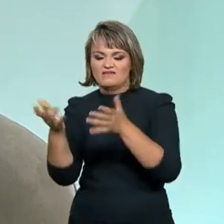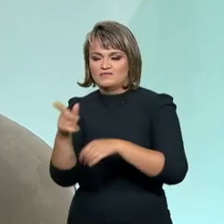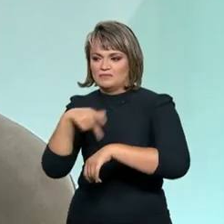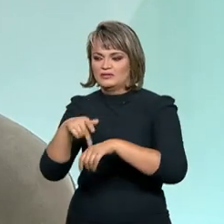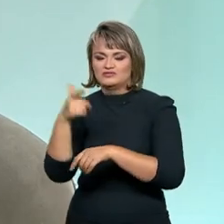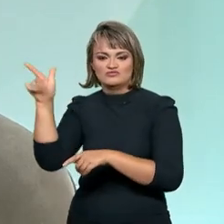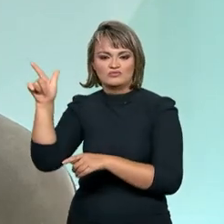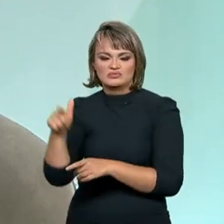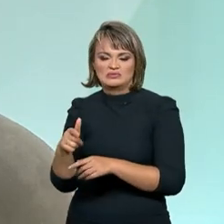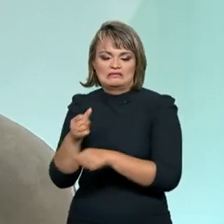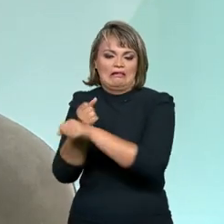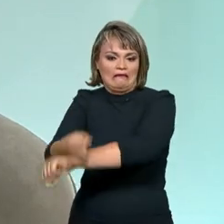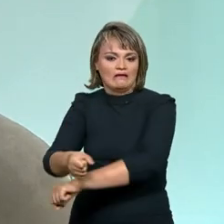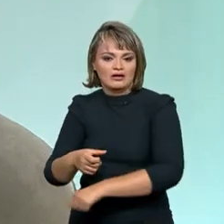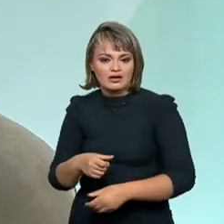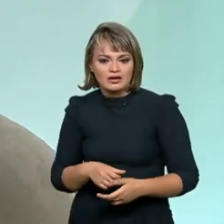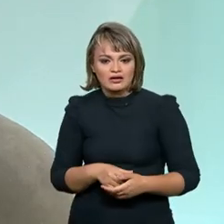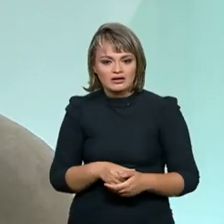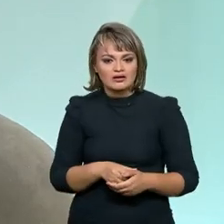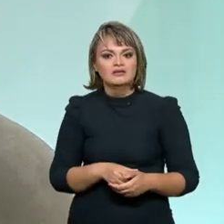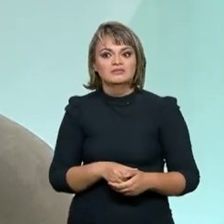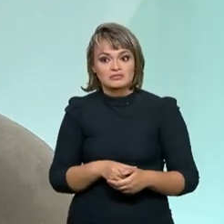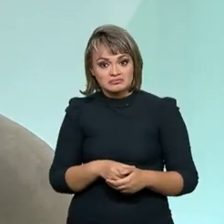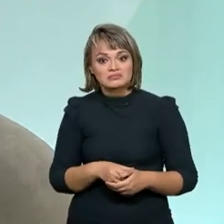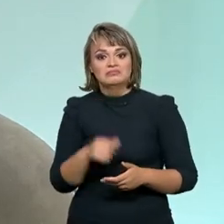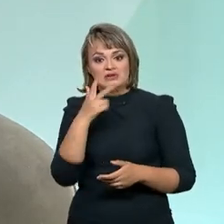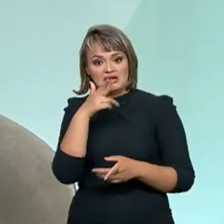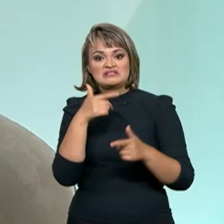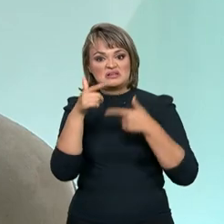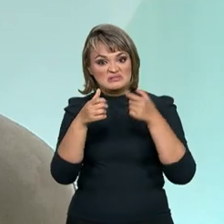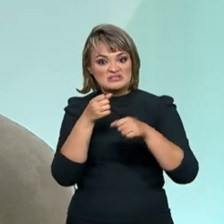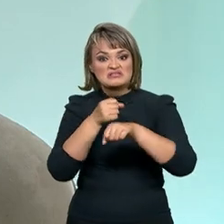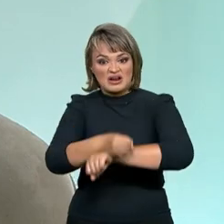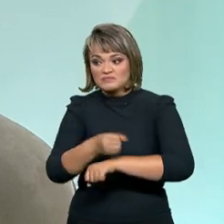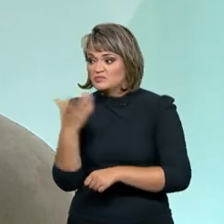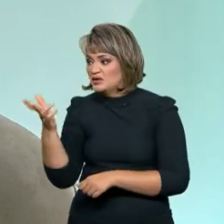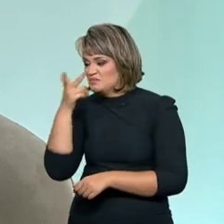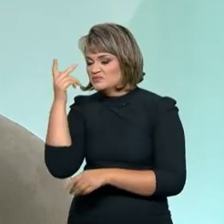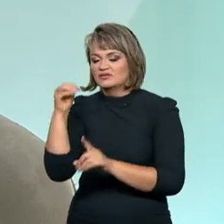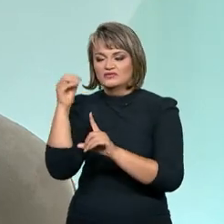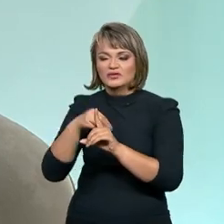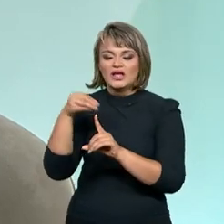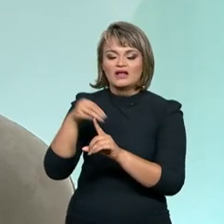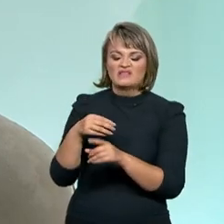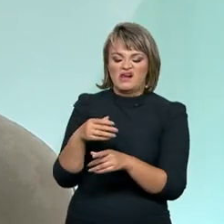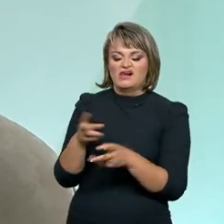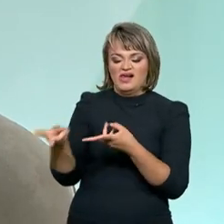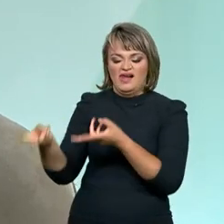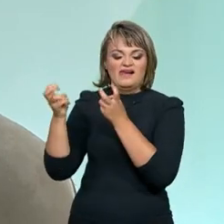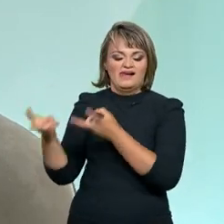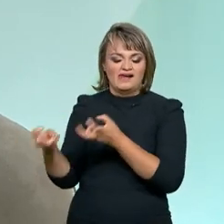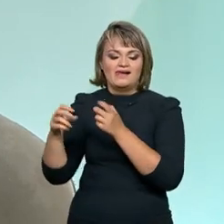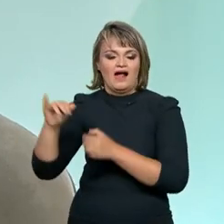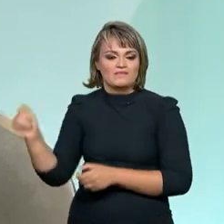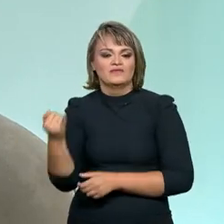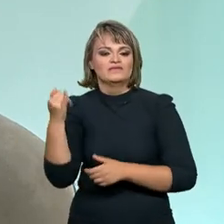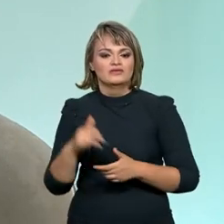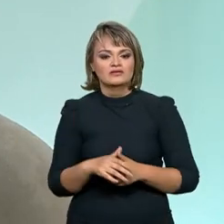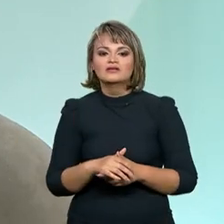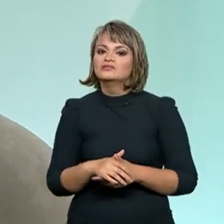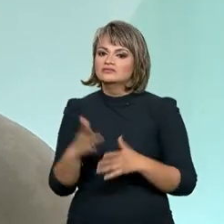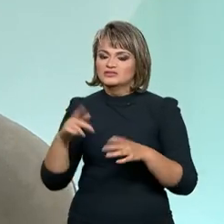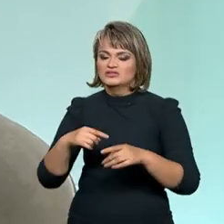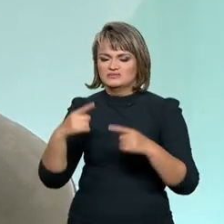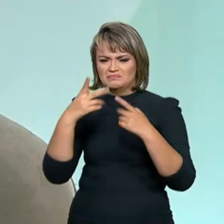ambientes que ainda exploram o trabalho escravo de pessoas que estão em condição de vulnerabilidade e a gente busca fazer a interrupção desse